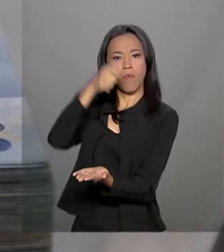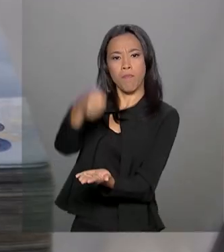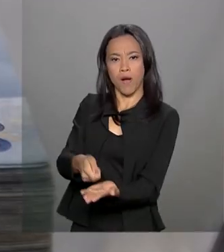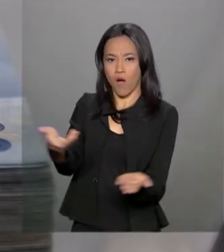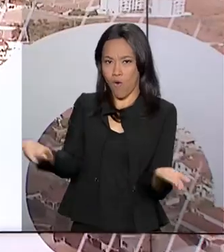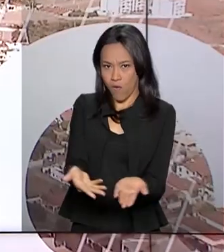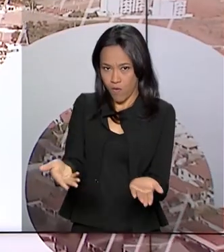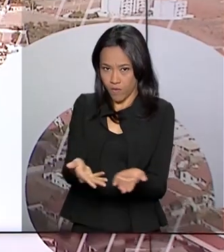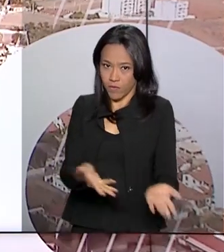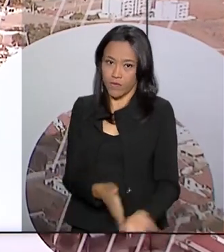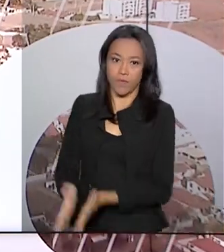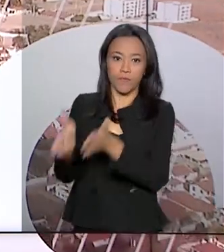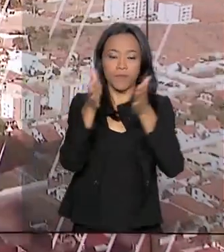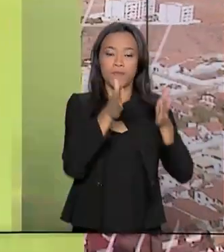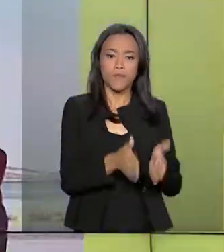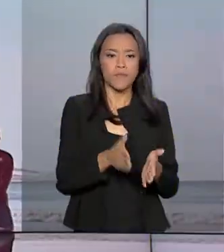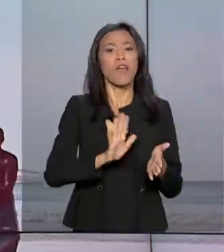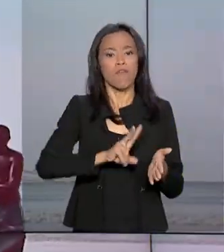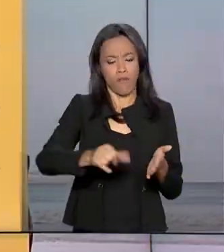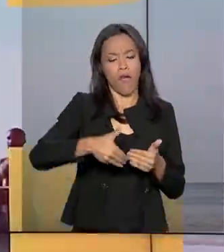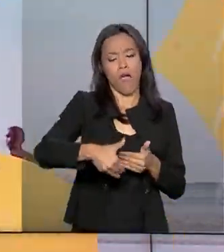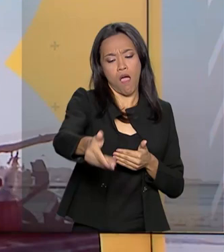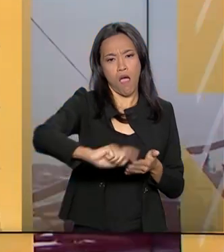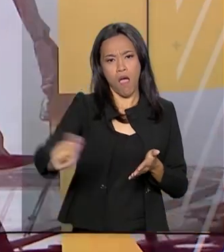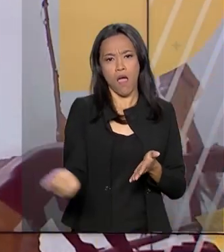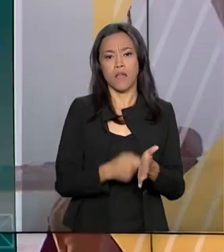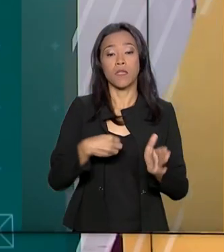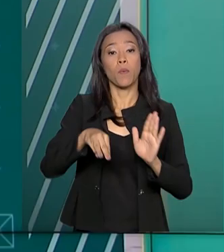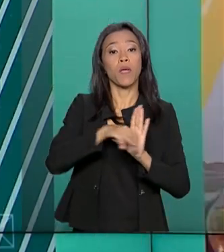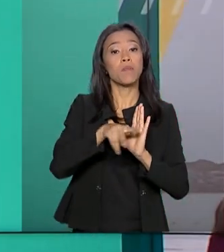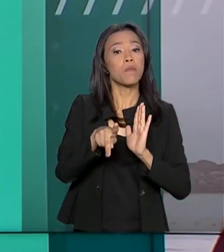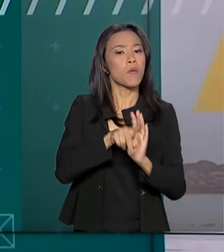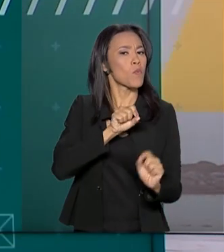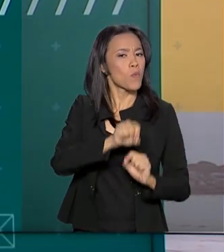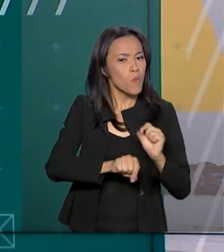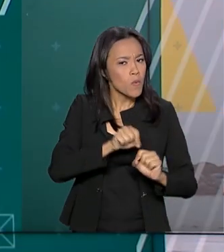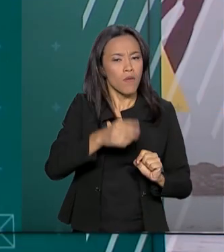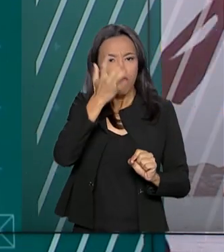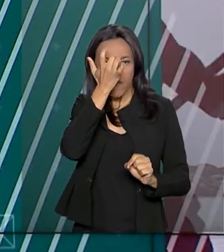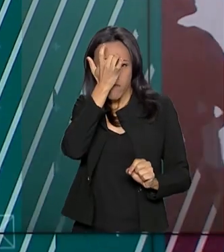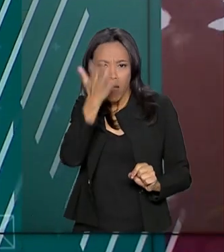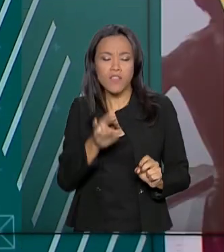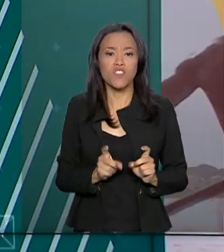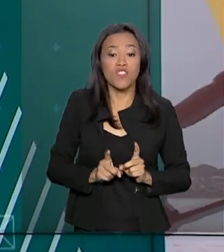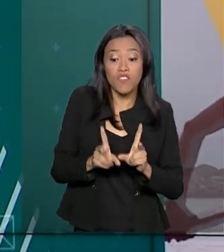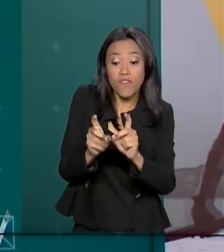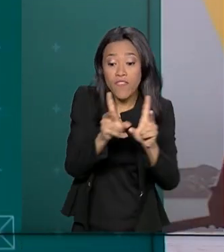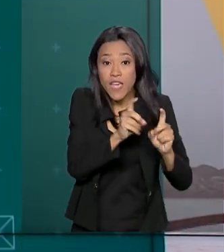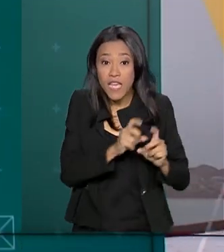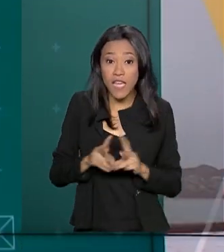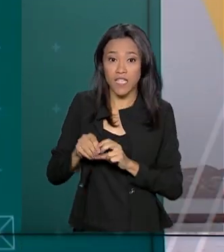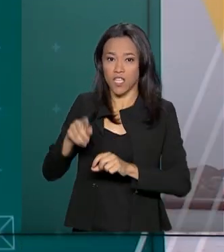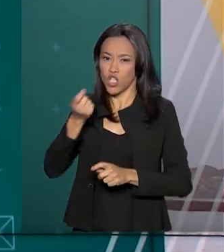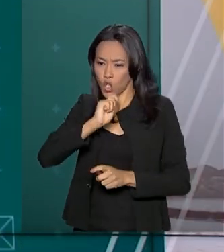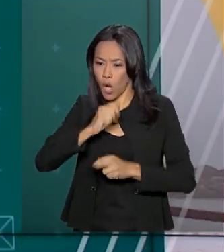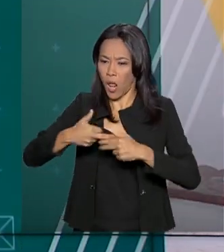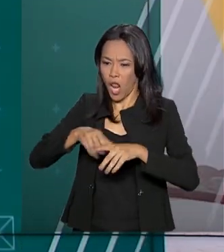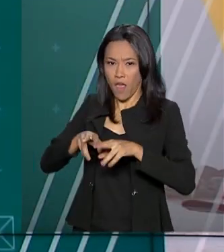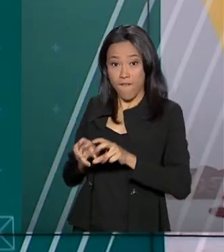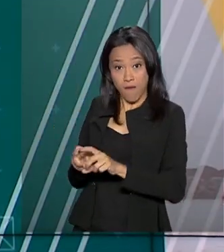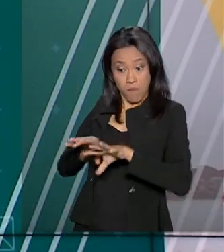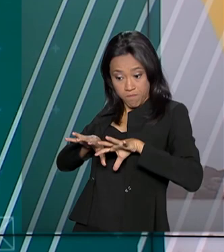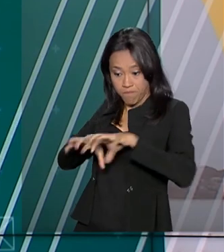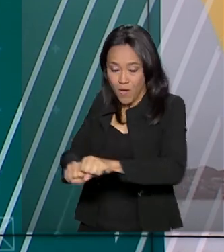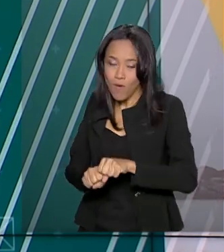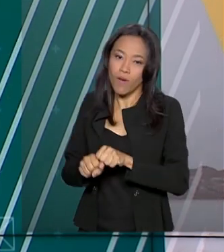imposto de renda. Vai ser assinada no Planalto, medida provisória que facilita a venda de bens apreendidos no tráfico de drogas. E